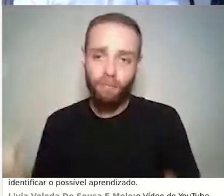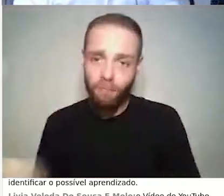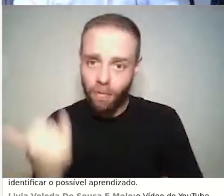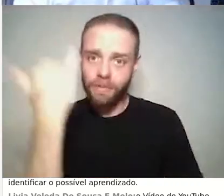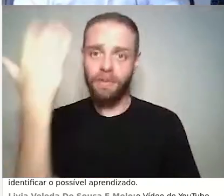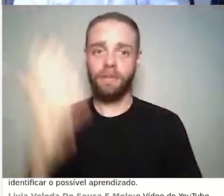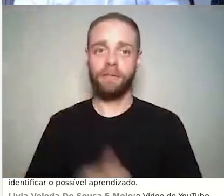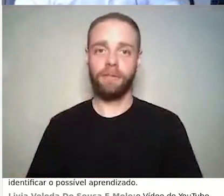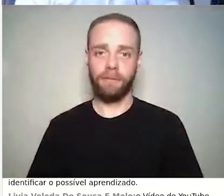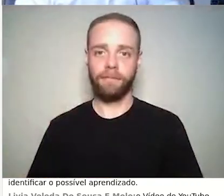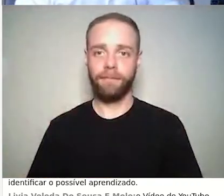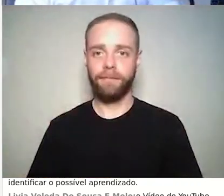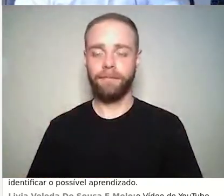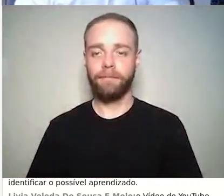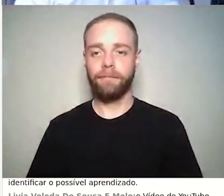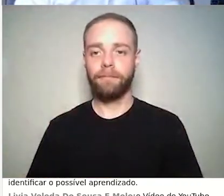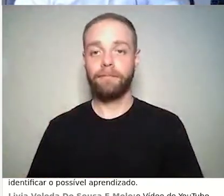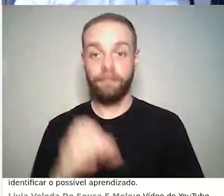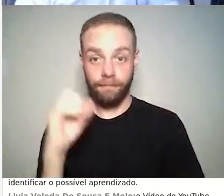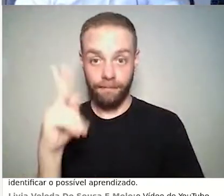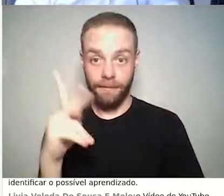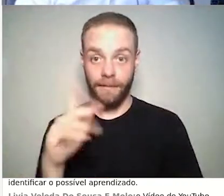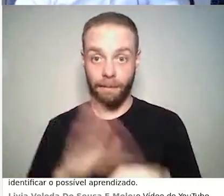Ok. Mais alguma questão?